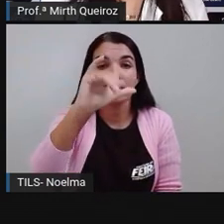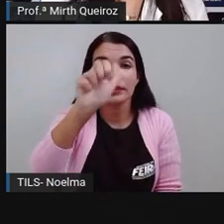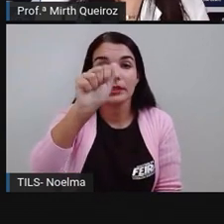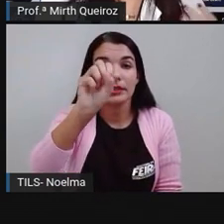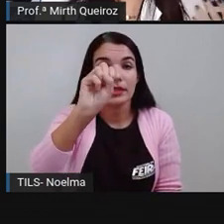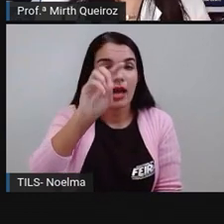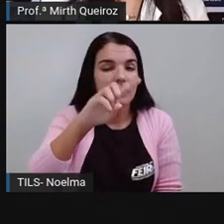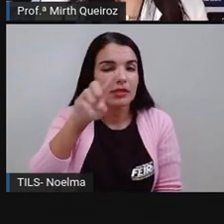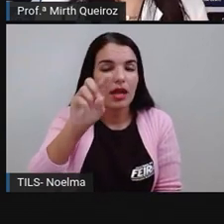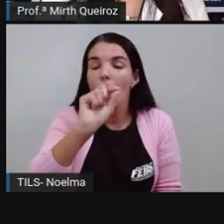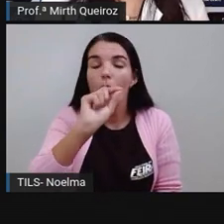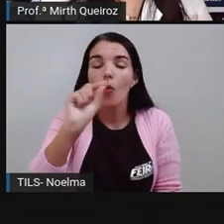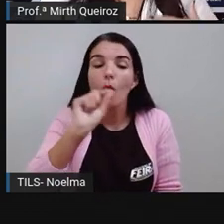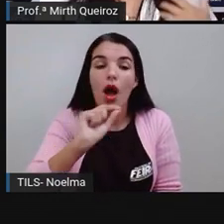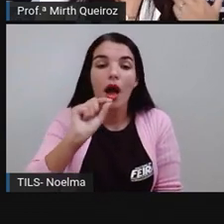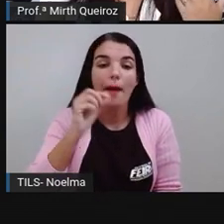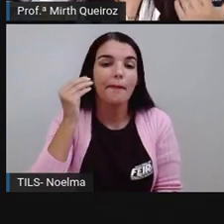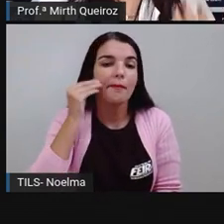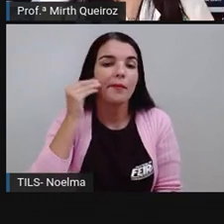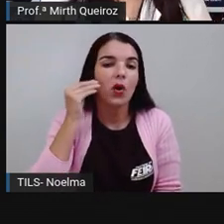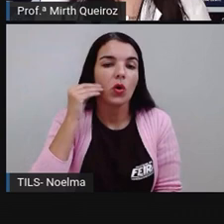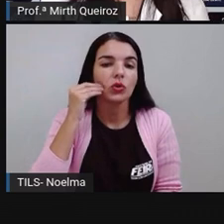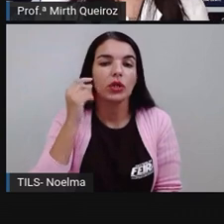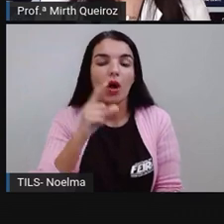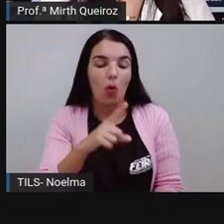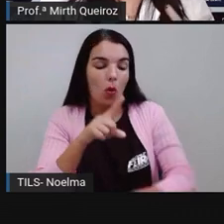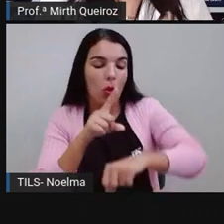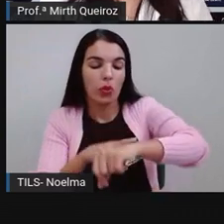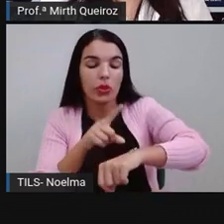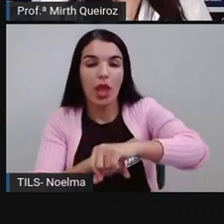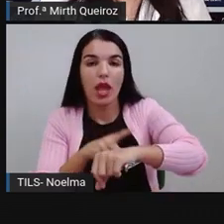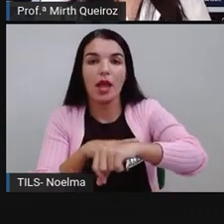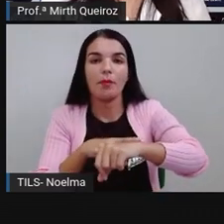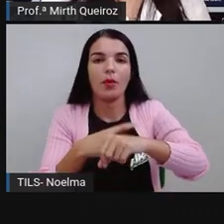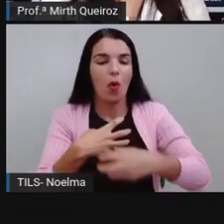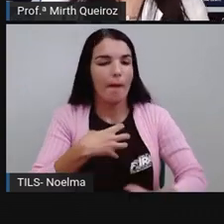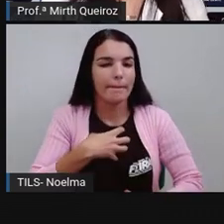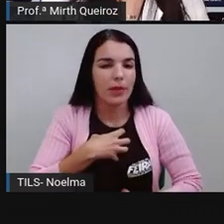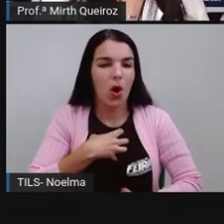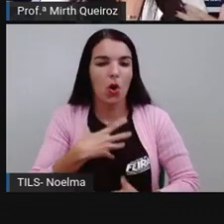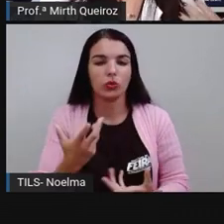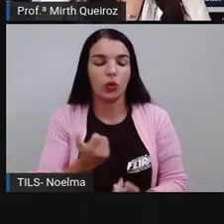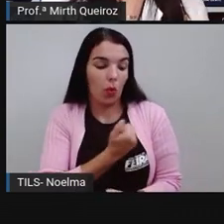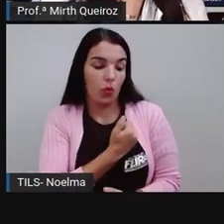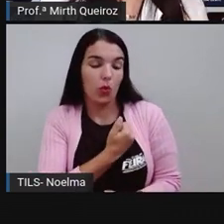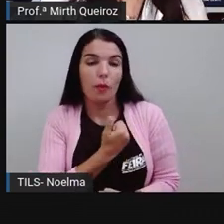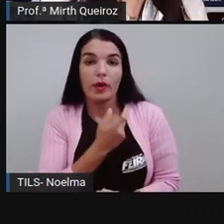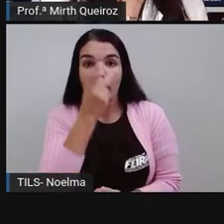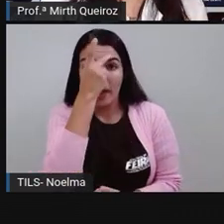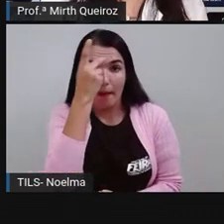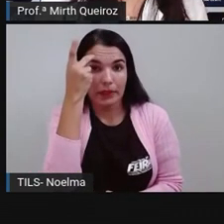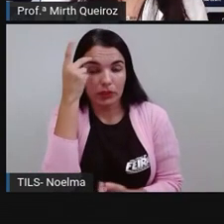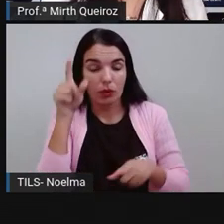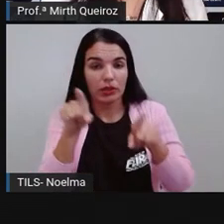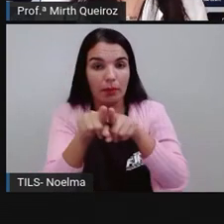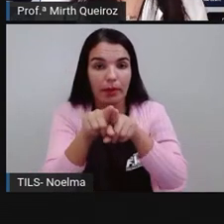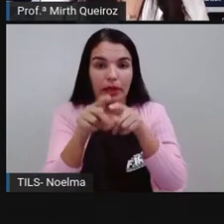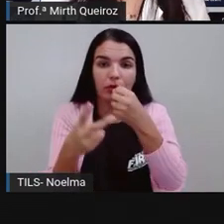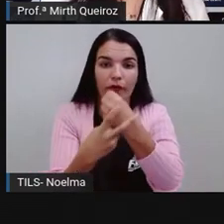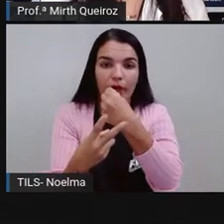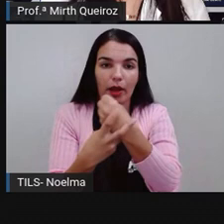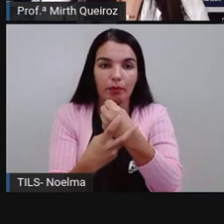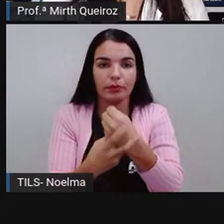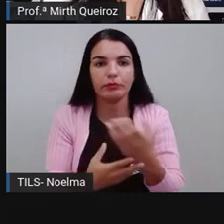o tempo, o modo e o número de pessoa, que é aquela parte do verbo que muda, certo? De acordo com a sua conjugação.